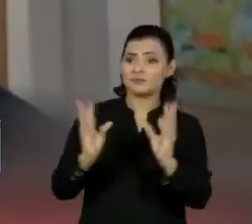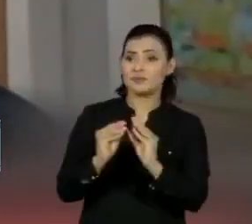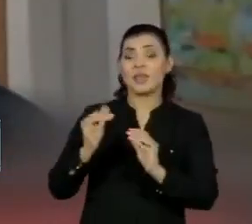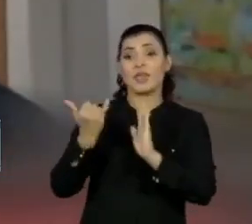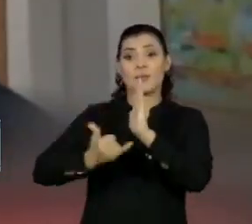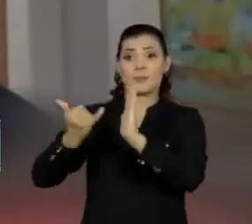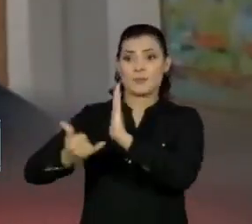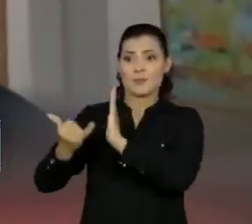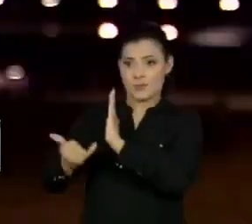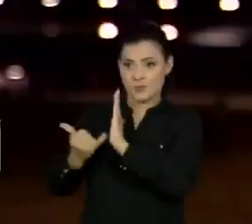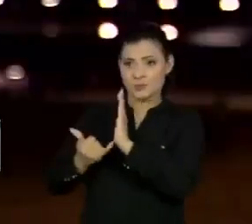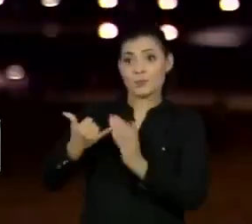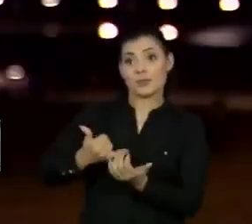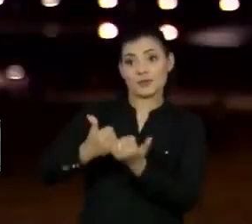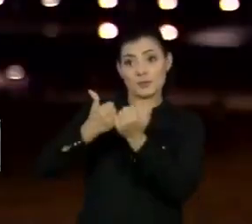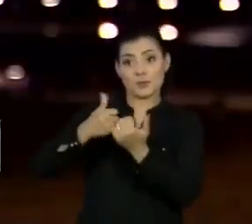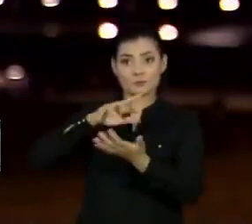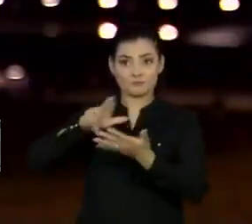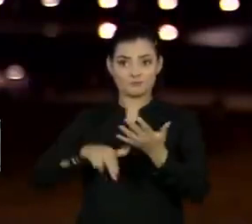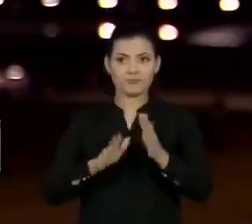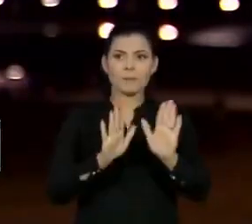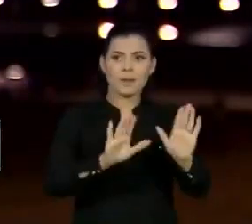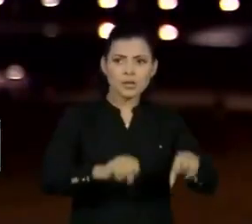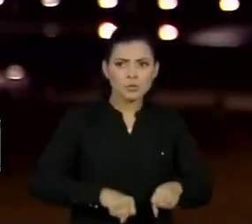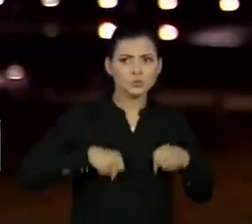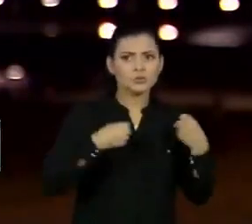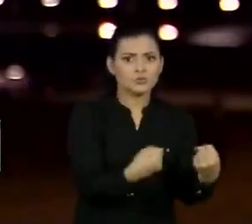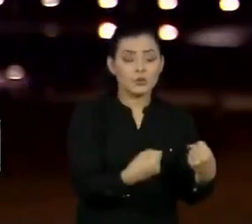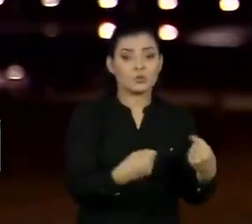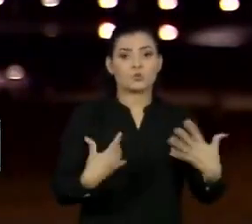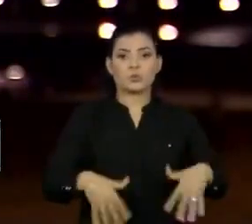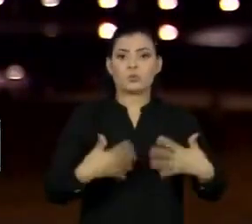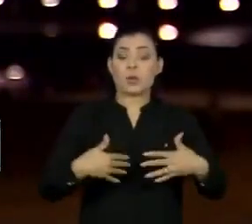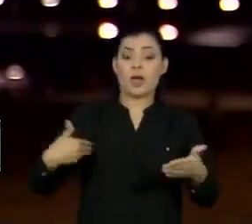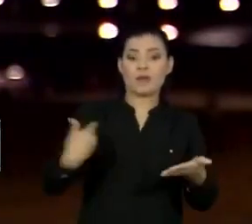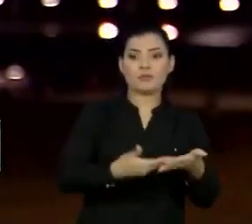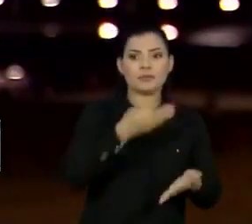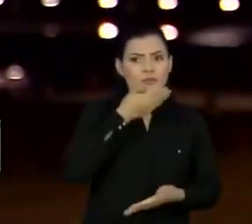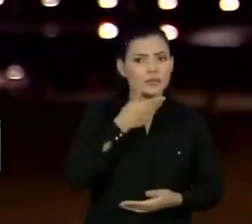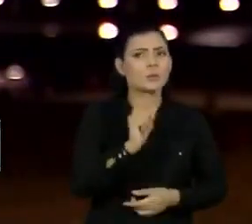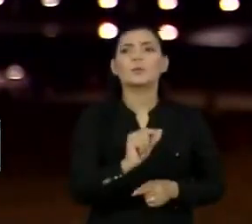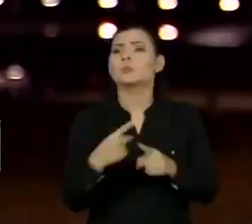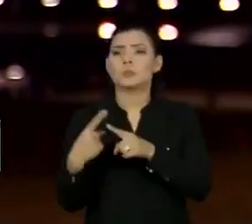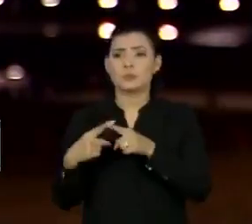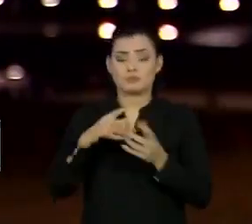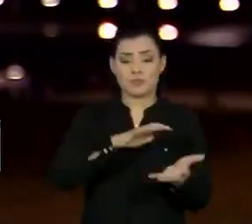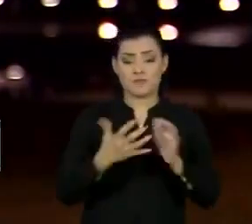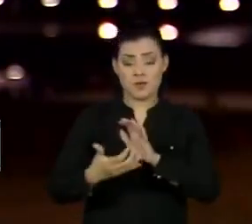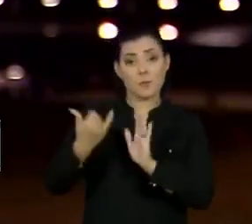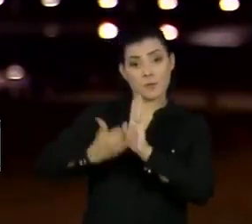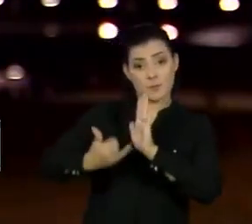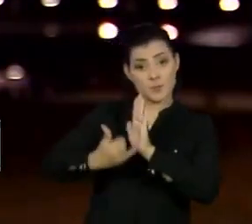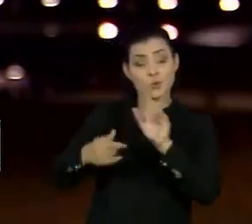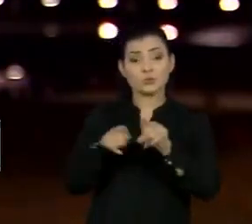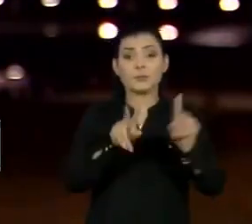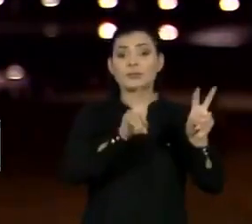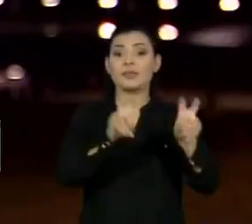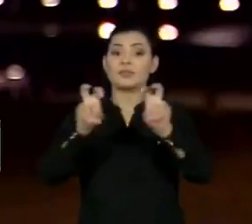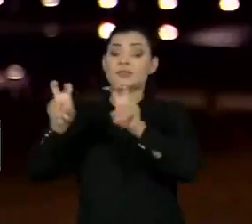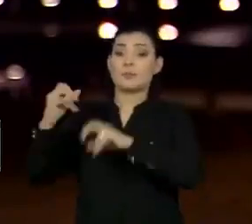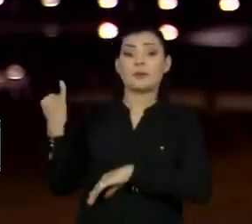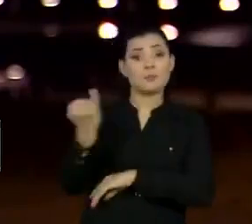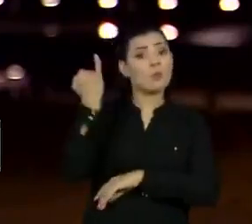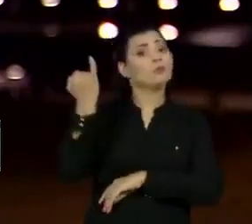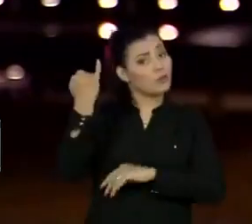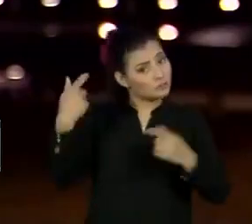dos impostos sobre bens e serviços. Mas o esforço concentrado pode não dar frutos até dezembro, até porque, além da reforma tributária, outros temas considerados